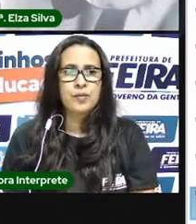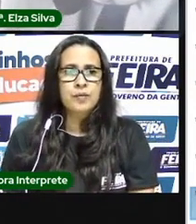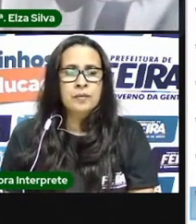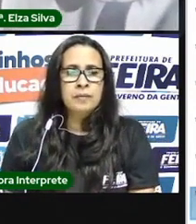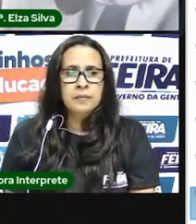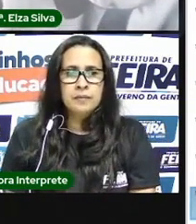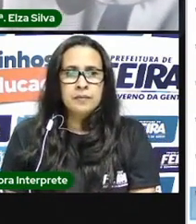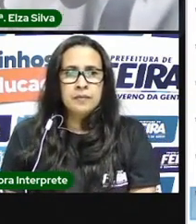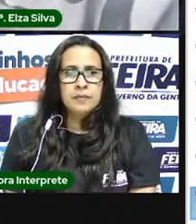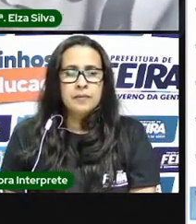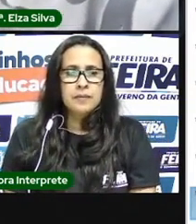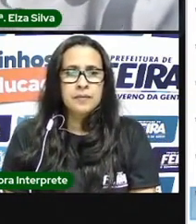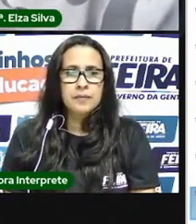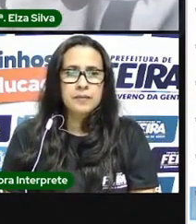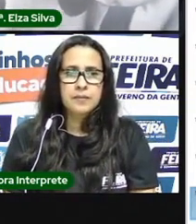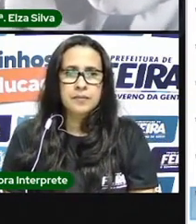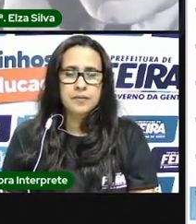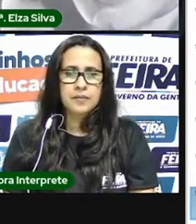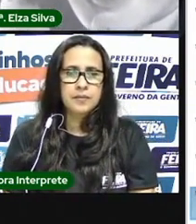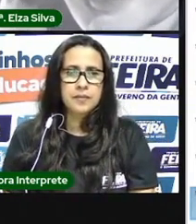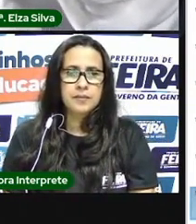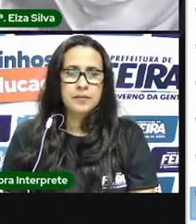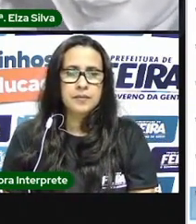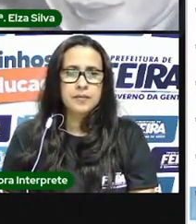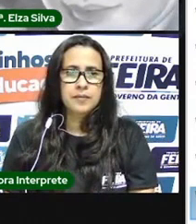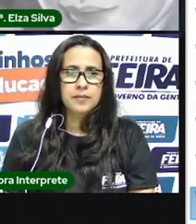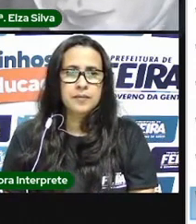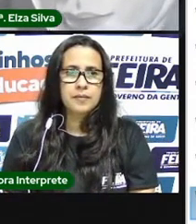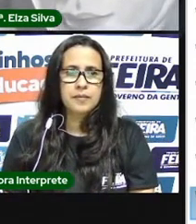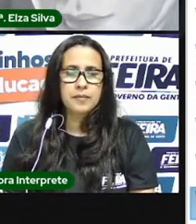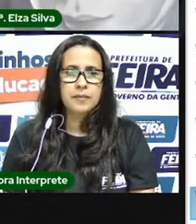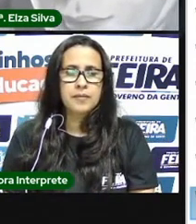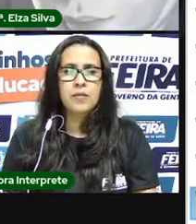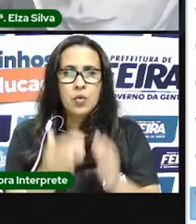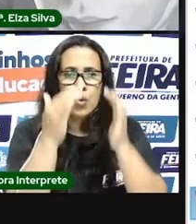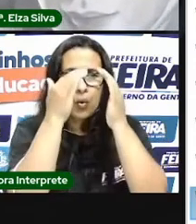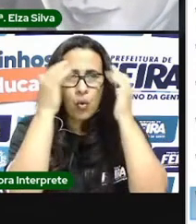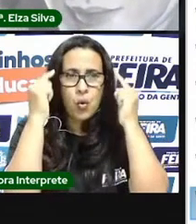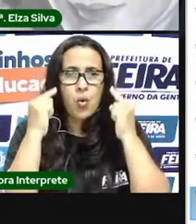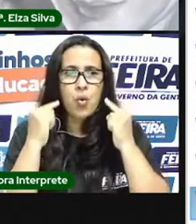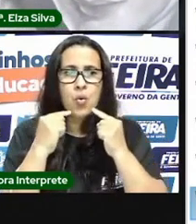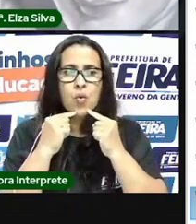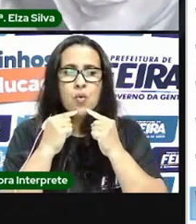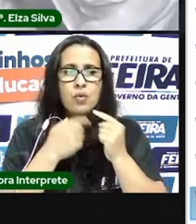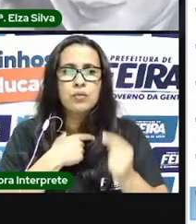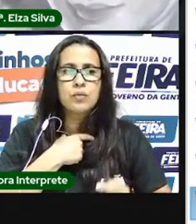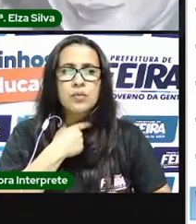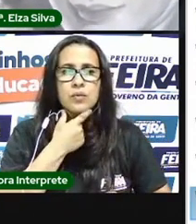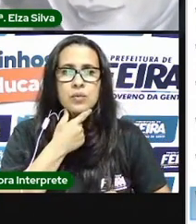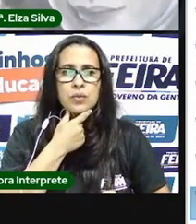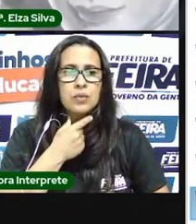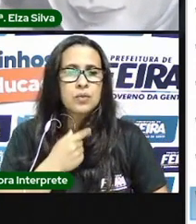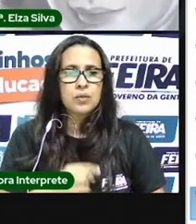cima até embaixo o pescoço o rosto os detalhes dos